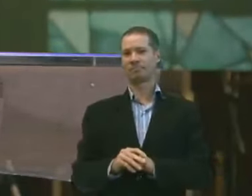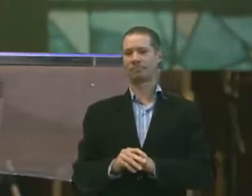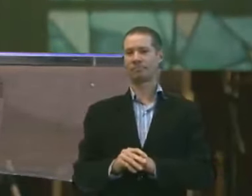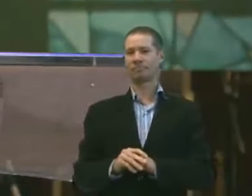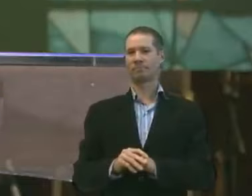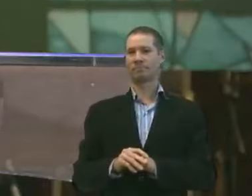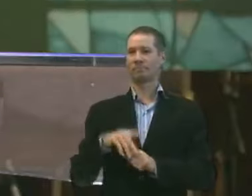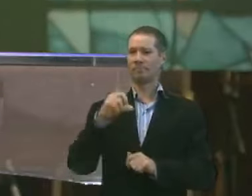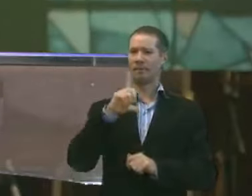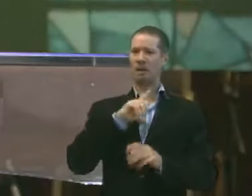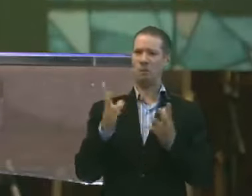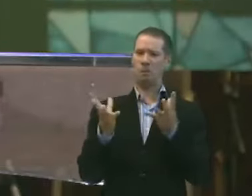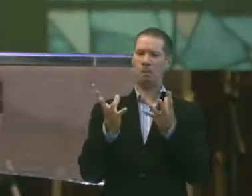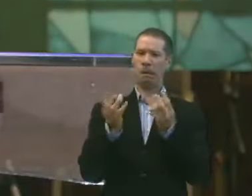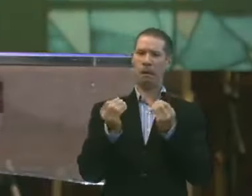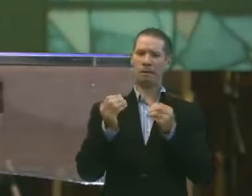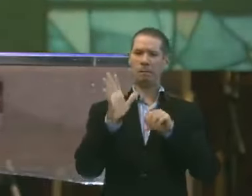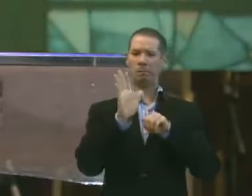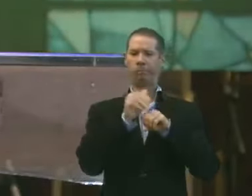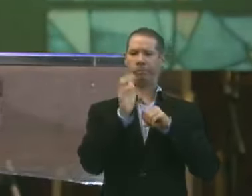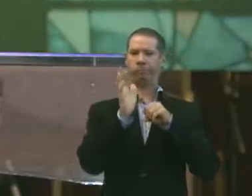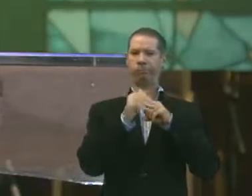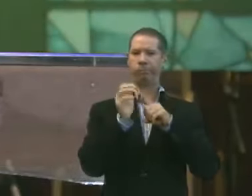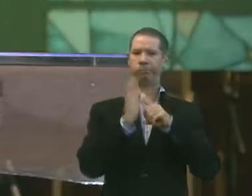Tem muito conhecimento.